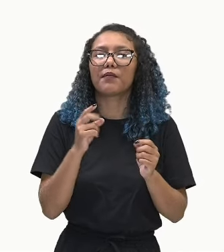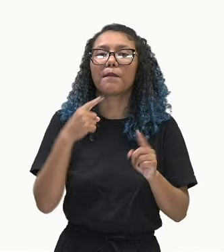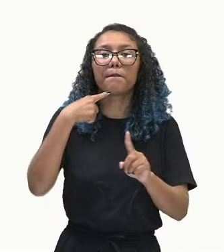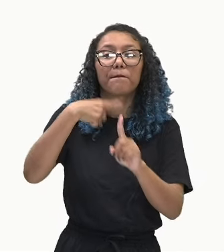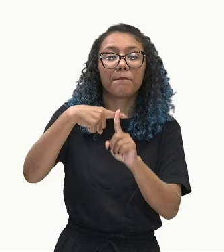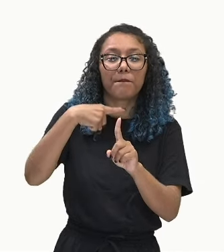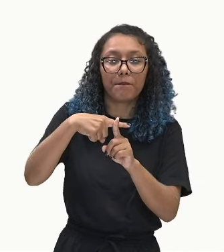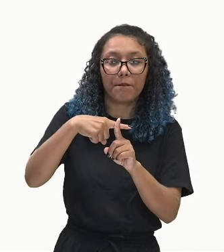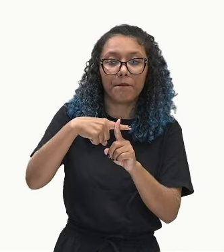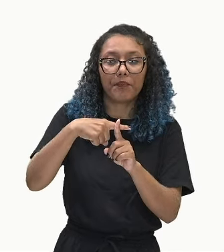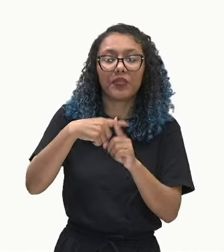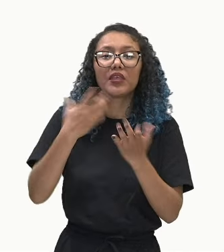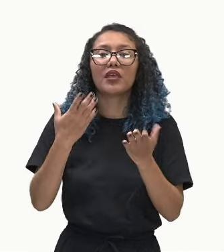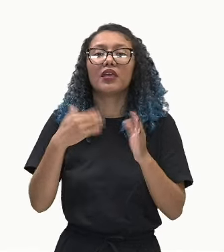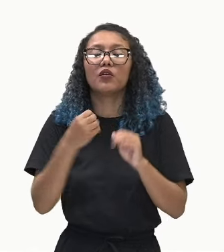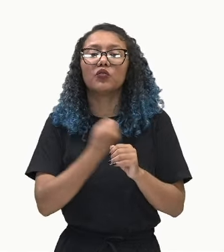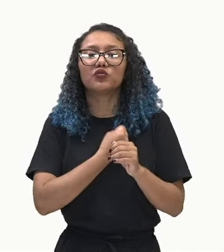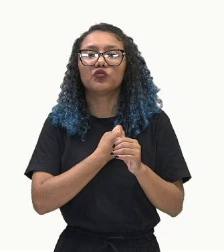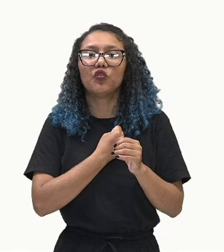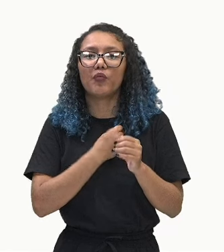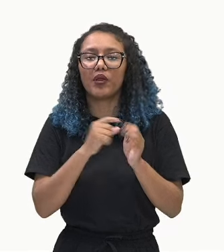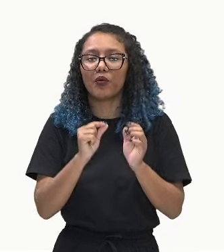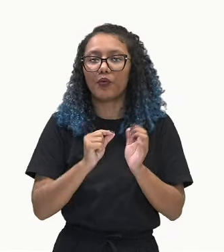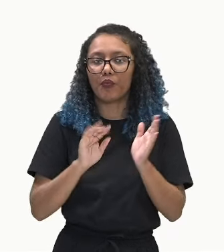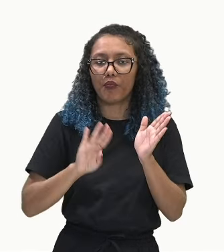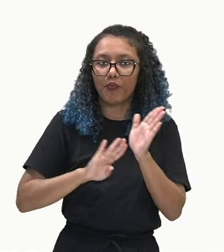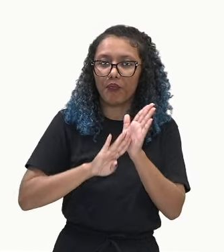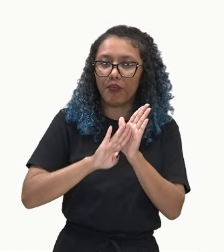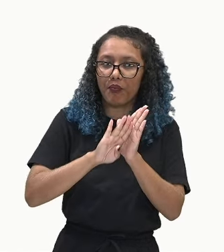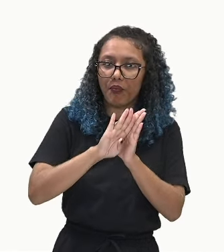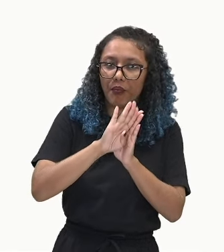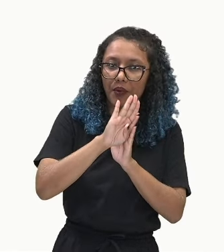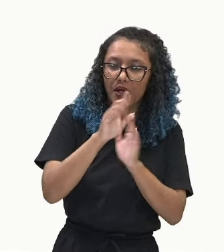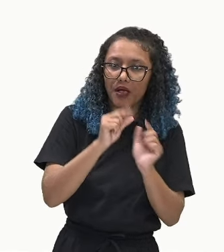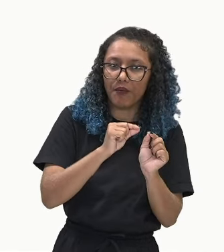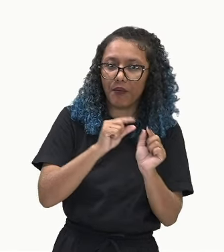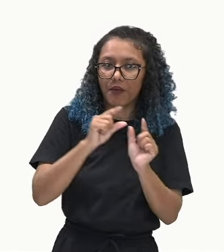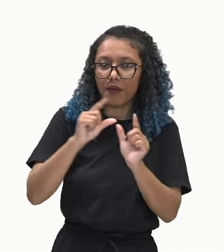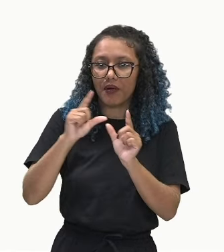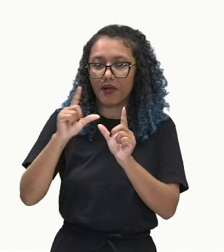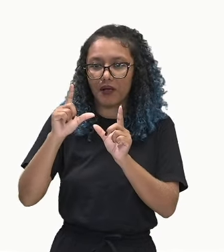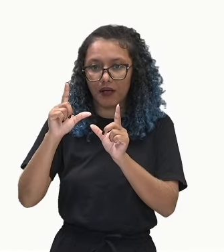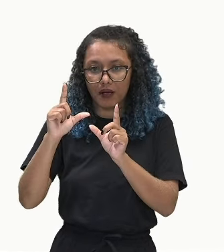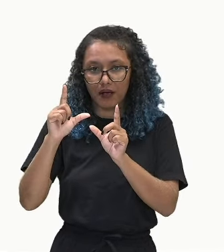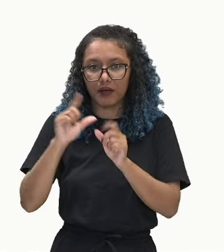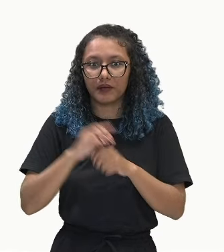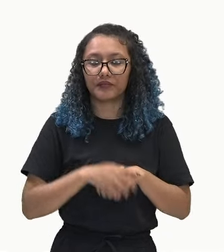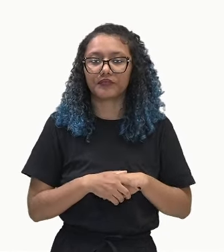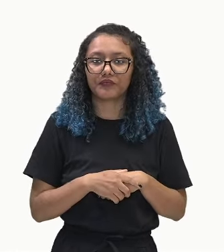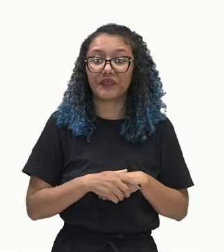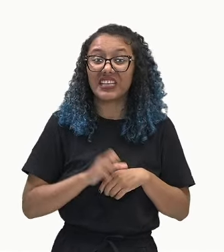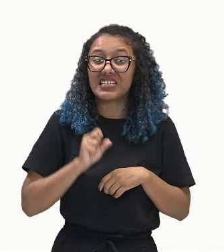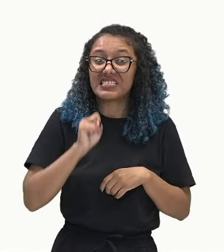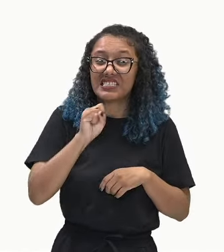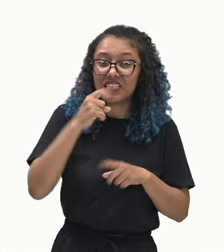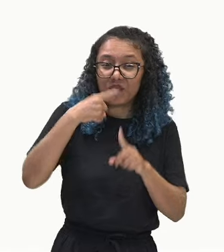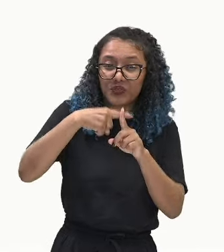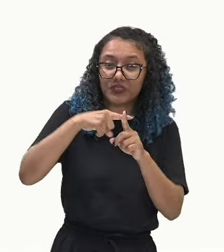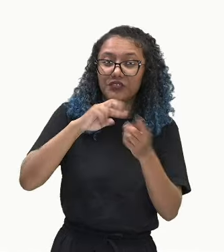os valores estão crescendo. Por isso, quando a razão é positiva, nós temos uma PA crescente.